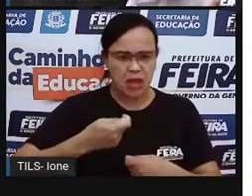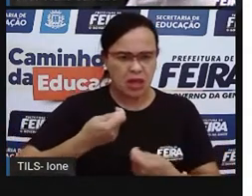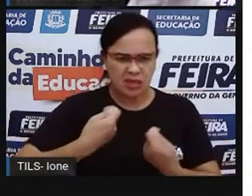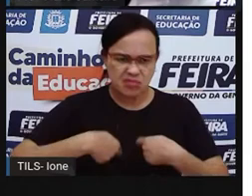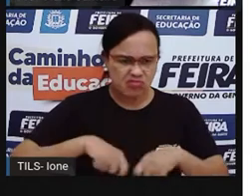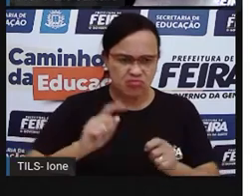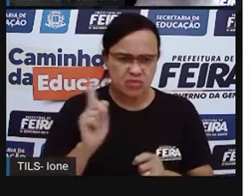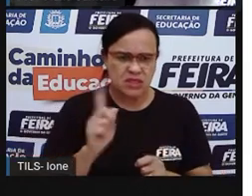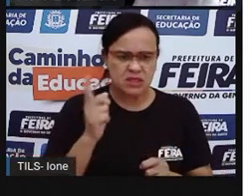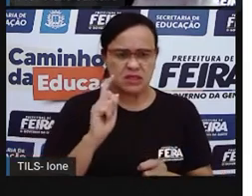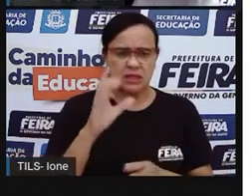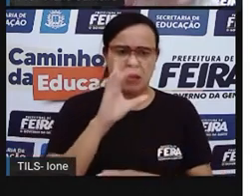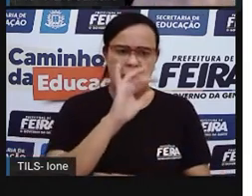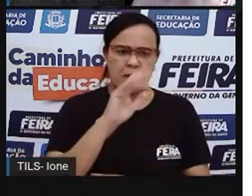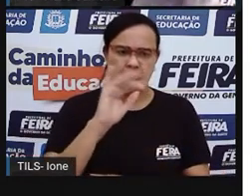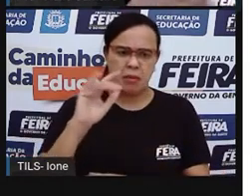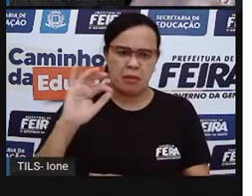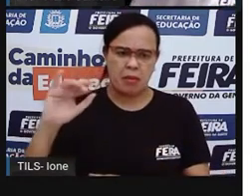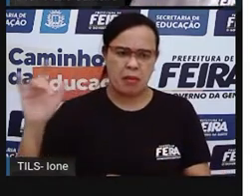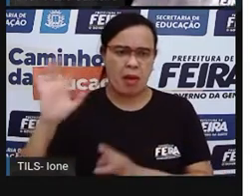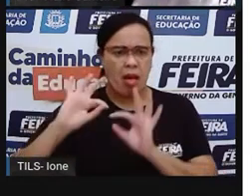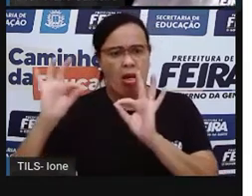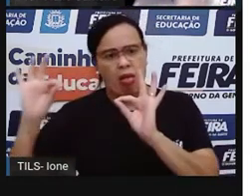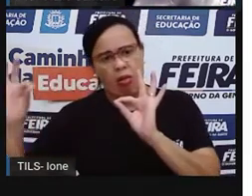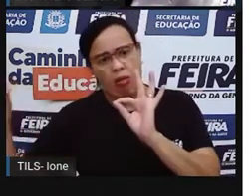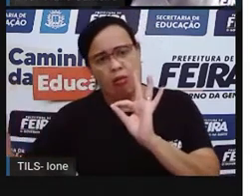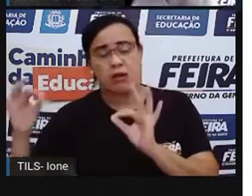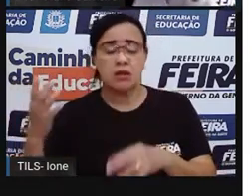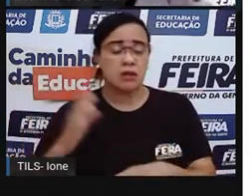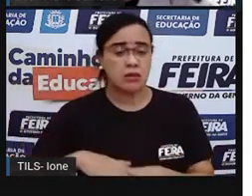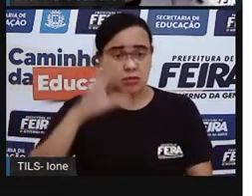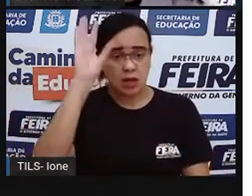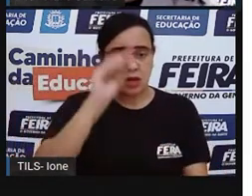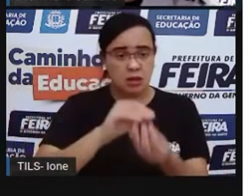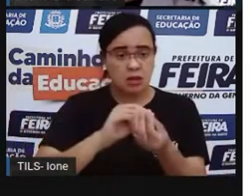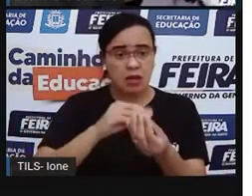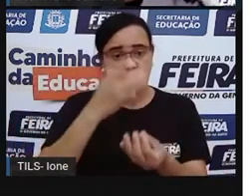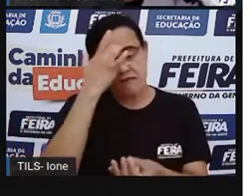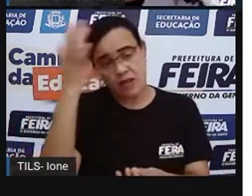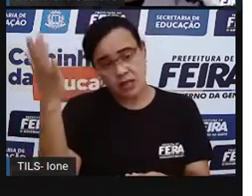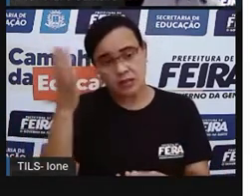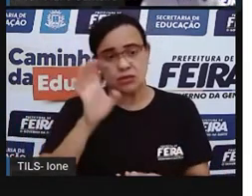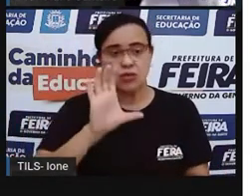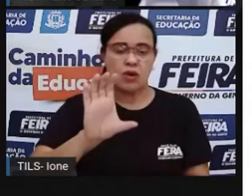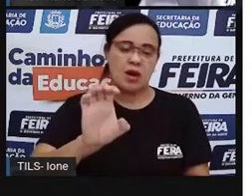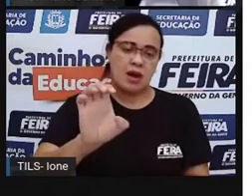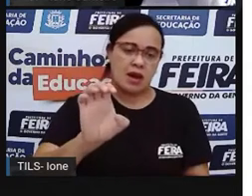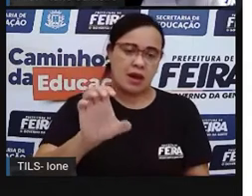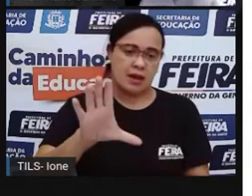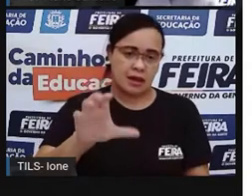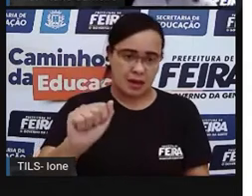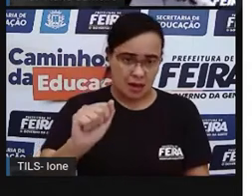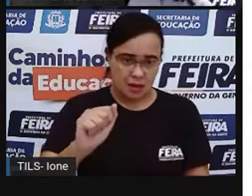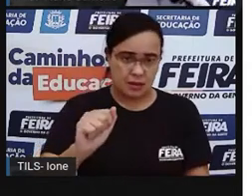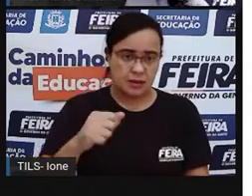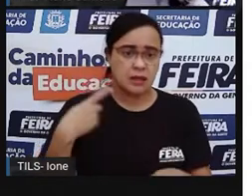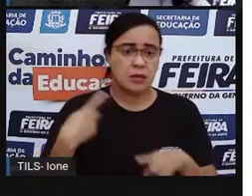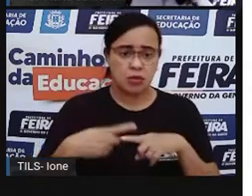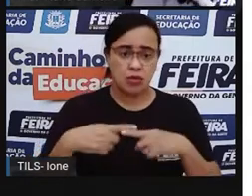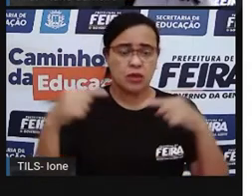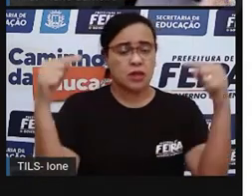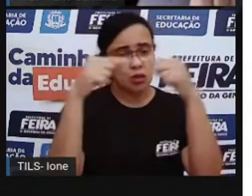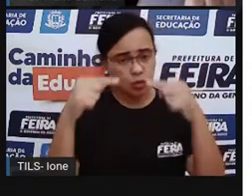daquelas frases, daquelas palavras, né? Então, aqui veja, Estatuto da Criança e do